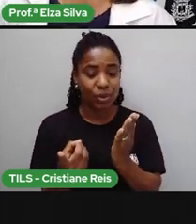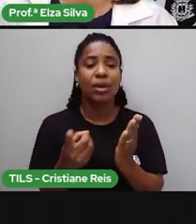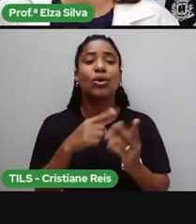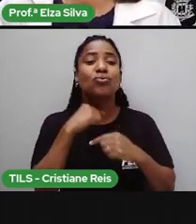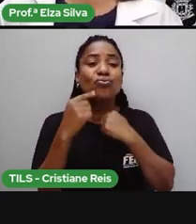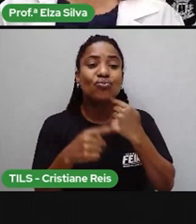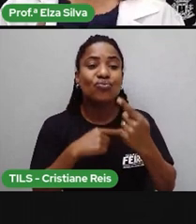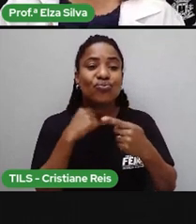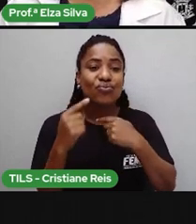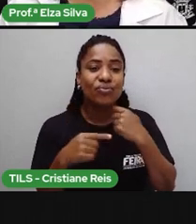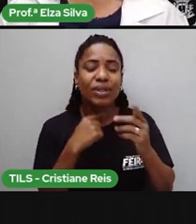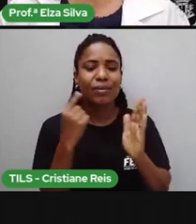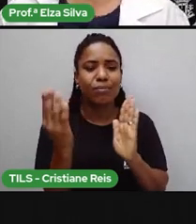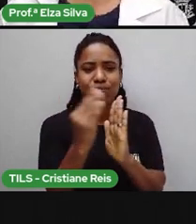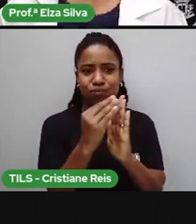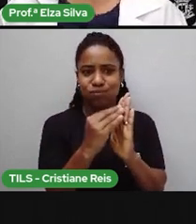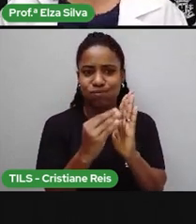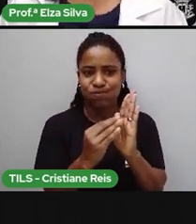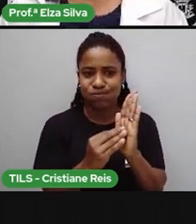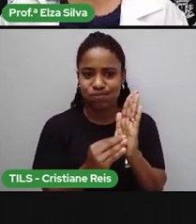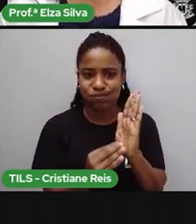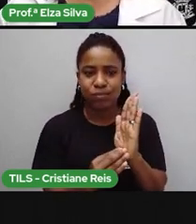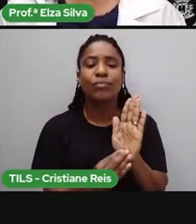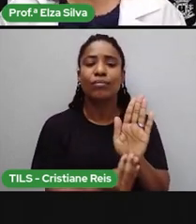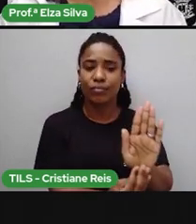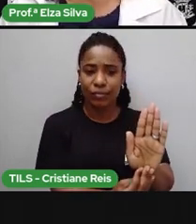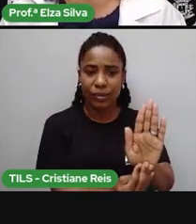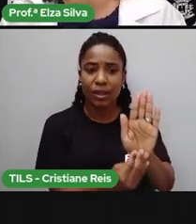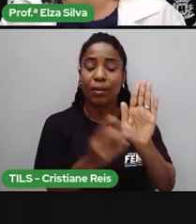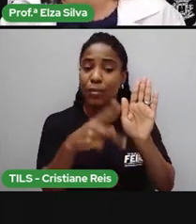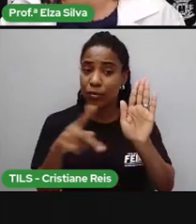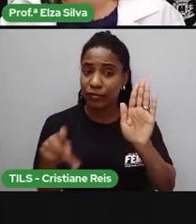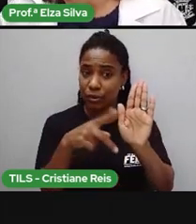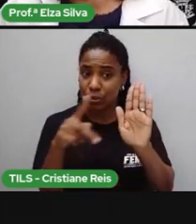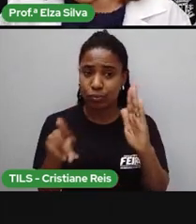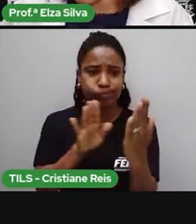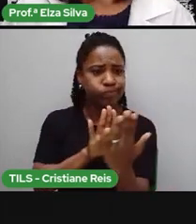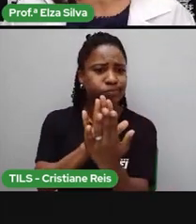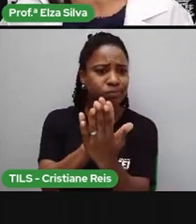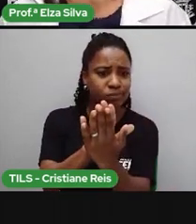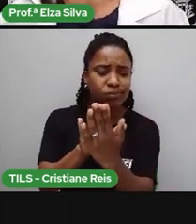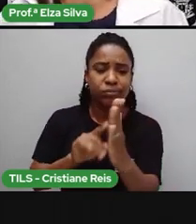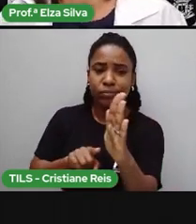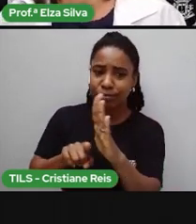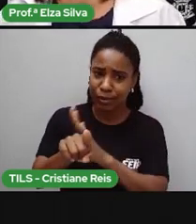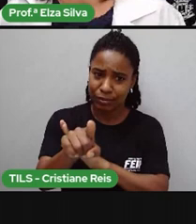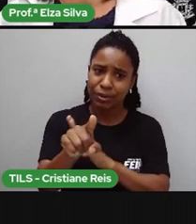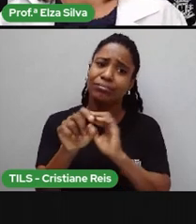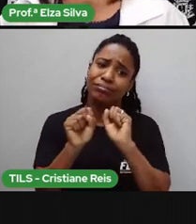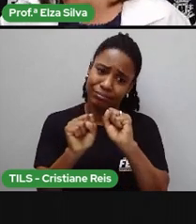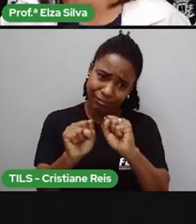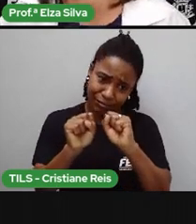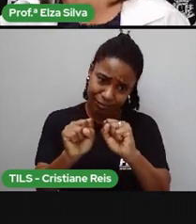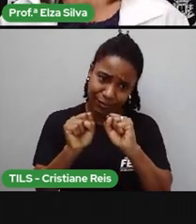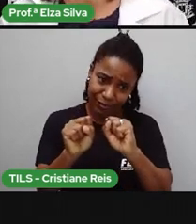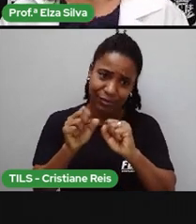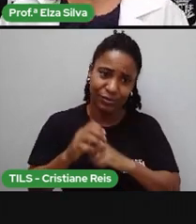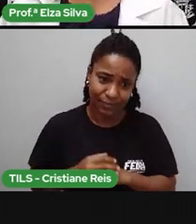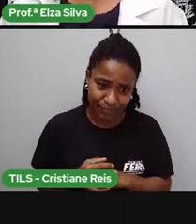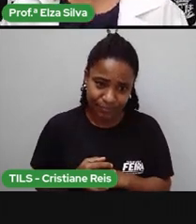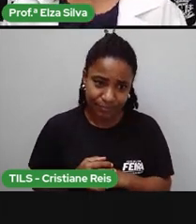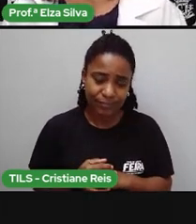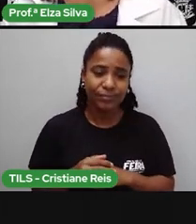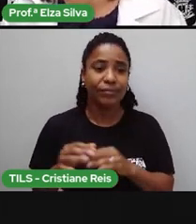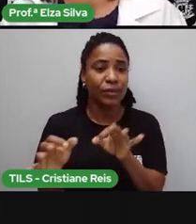professor da escola onde você estuda na primeira oportunidade. A organização é imprescindível